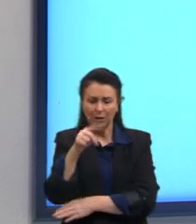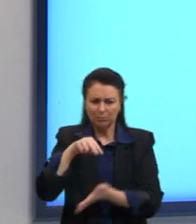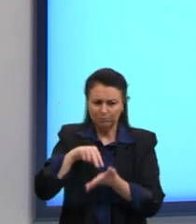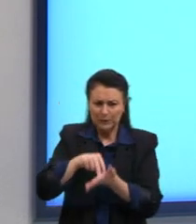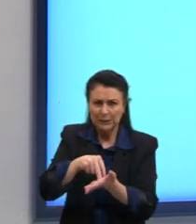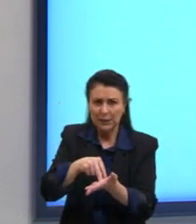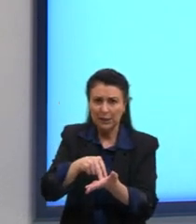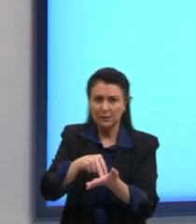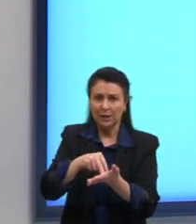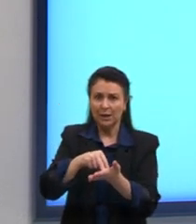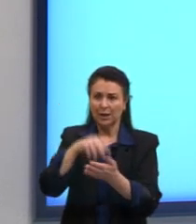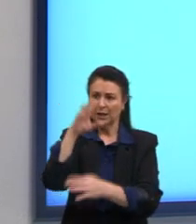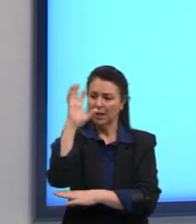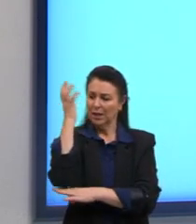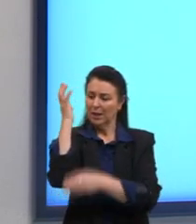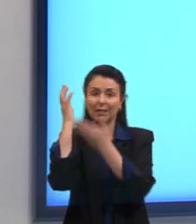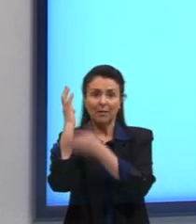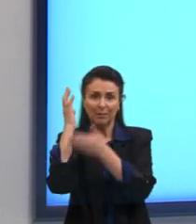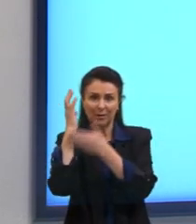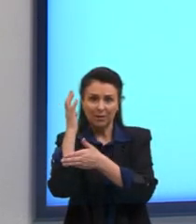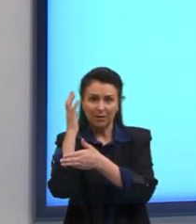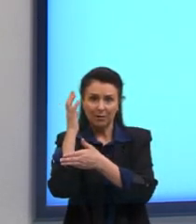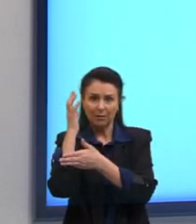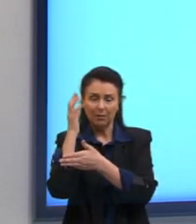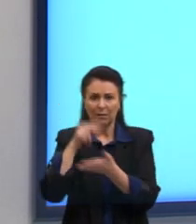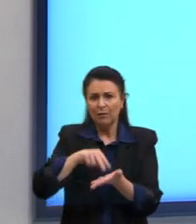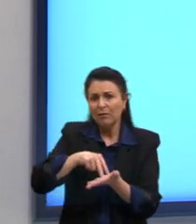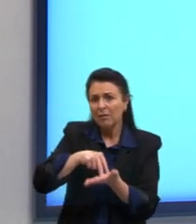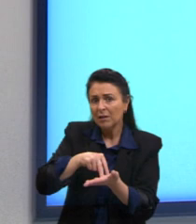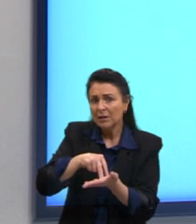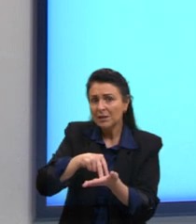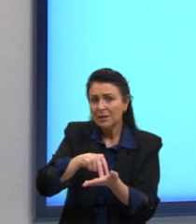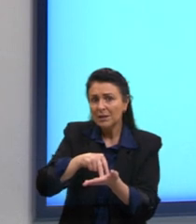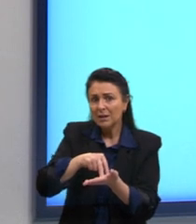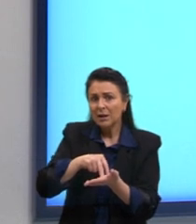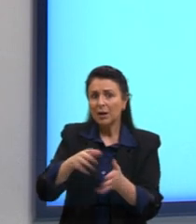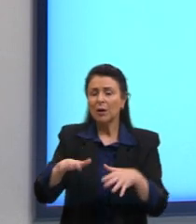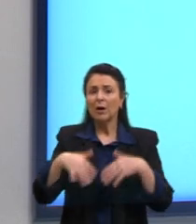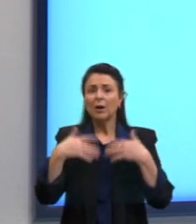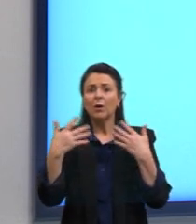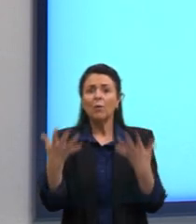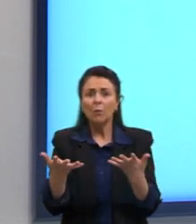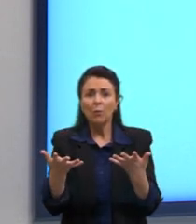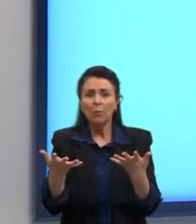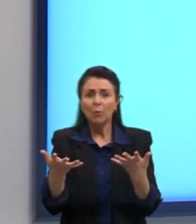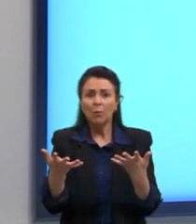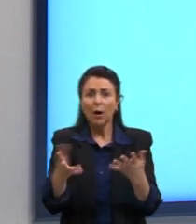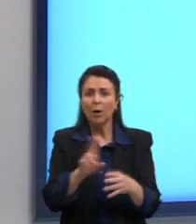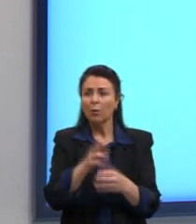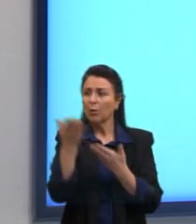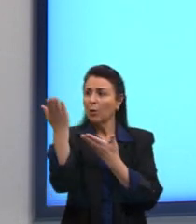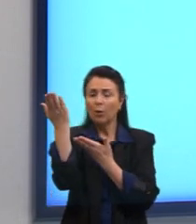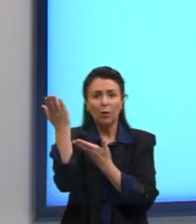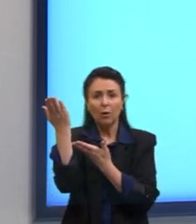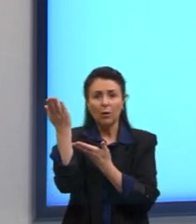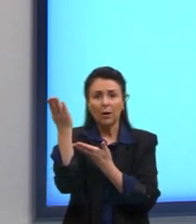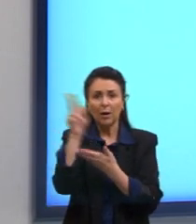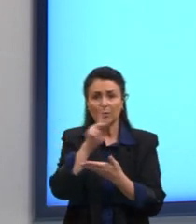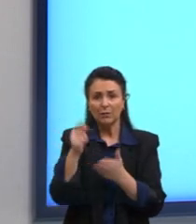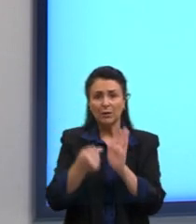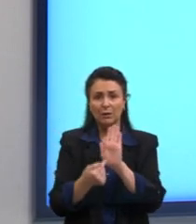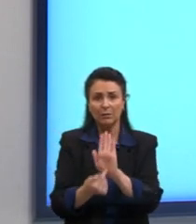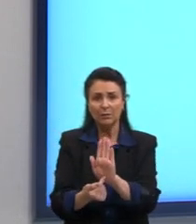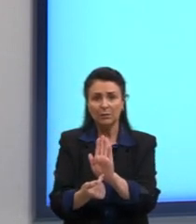mecânica, força, resistência, é o peridermo, esclerenquima, floema, esclerenquima, alburno, cerne, o que será?